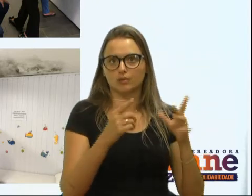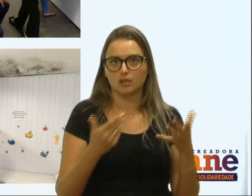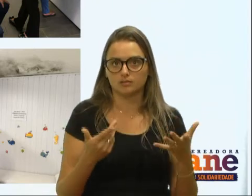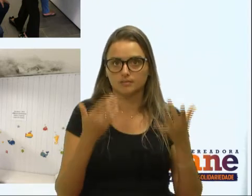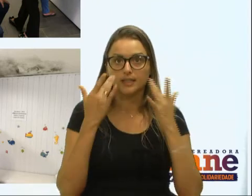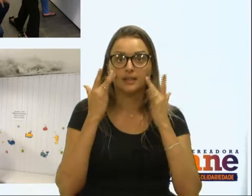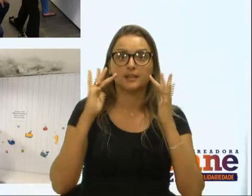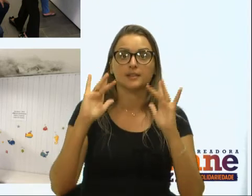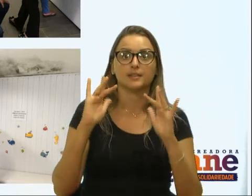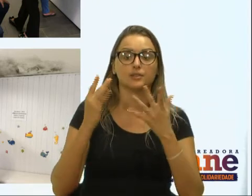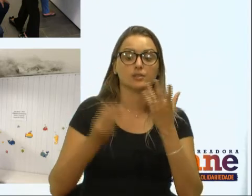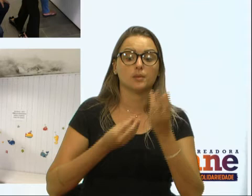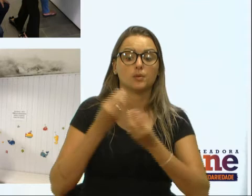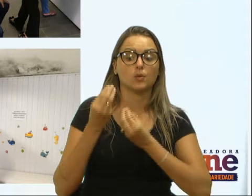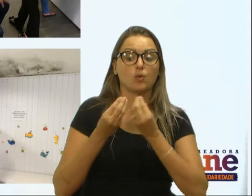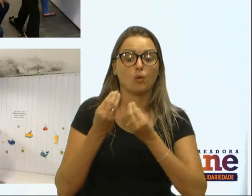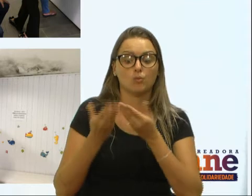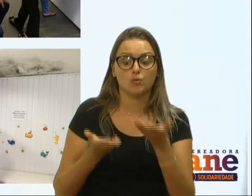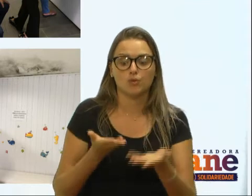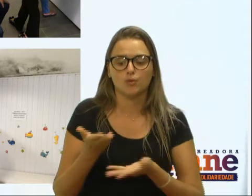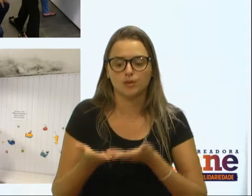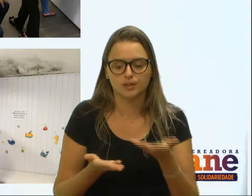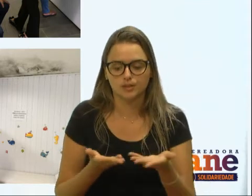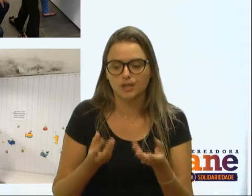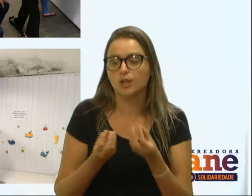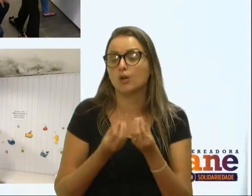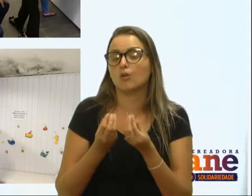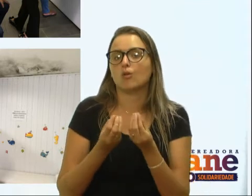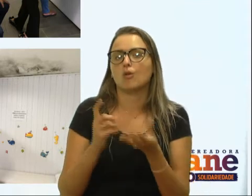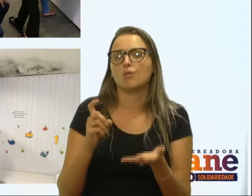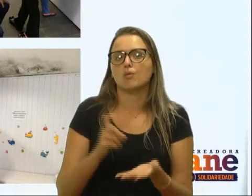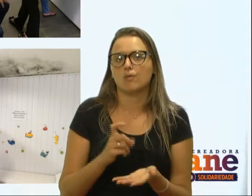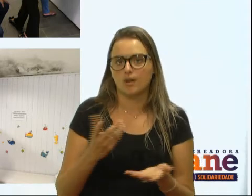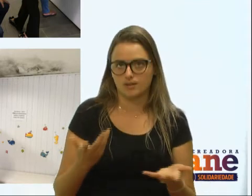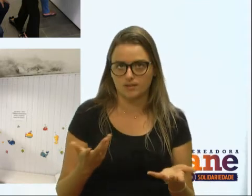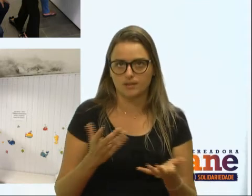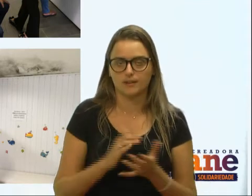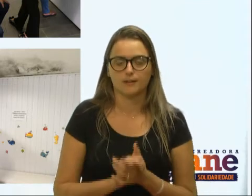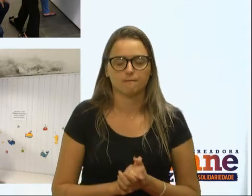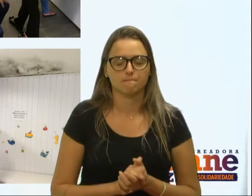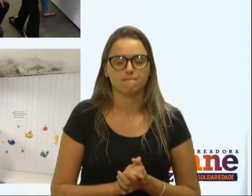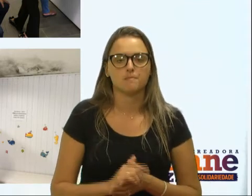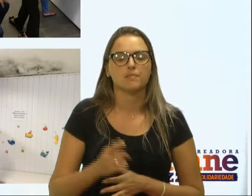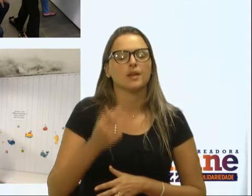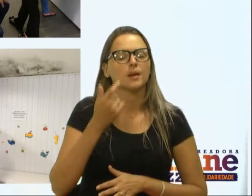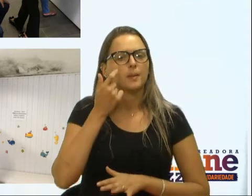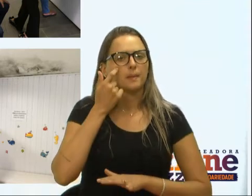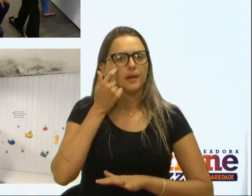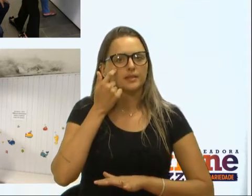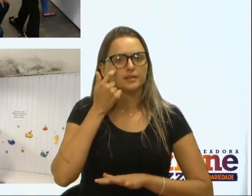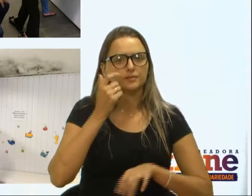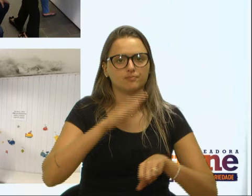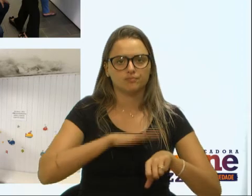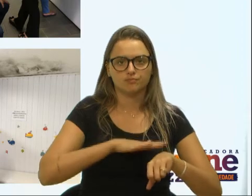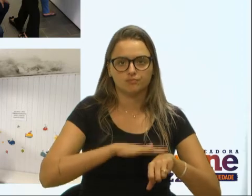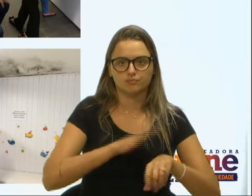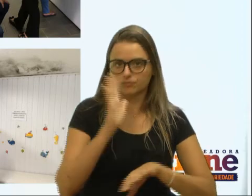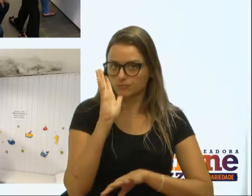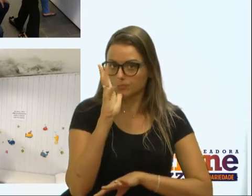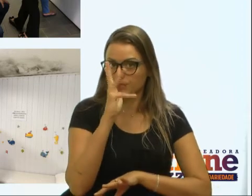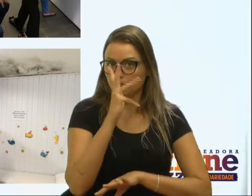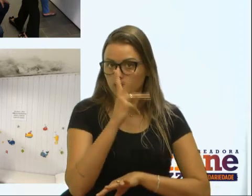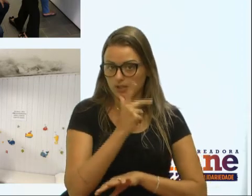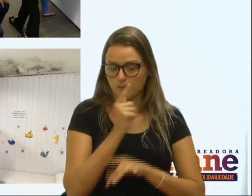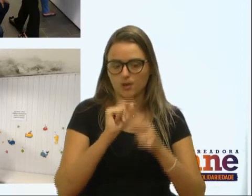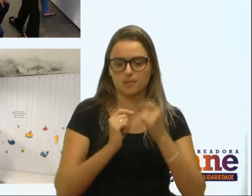sabem aonde vão atender, como vão atuar. A gente sabe que, levando em consideração o tempo que se demora para fazer uma